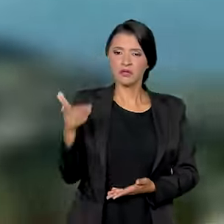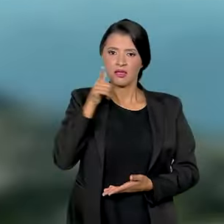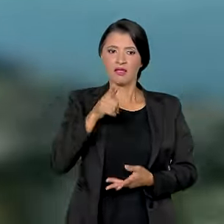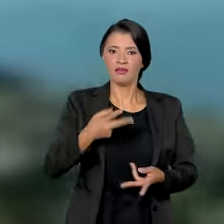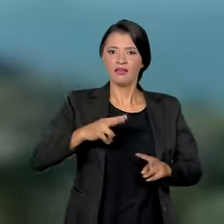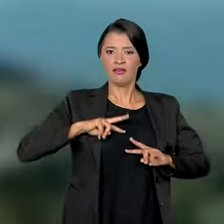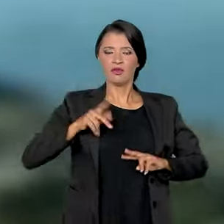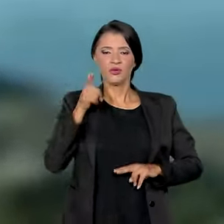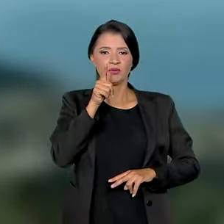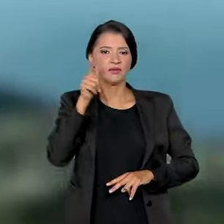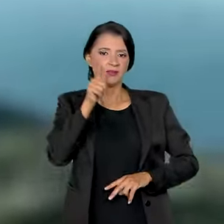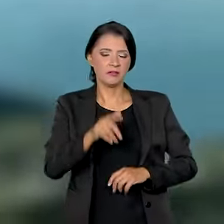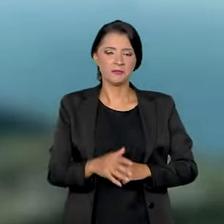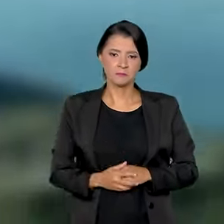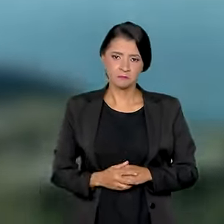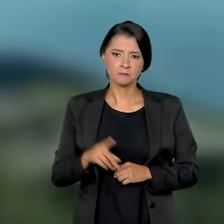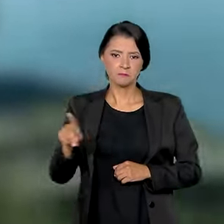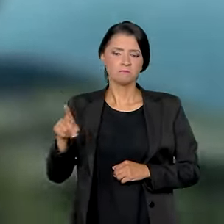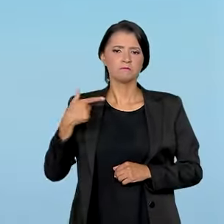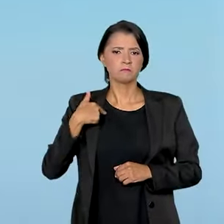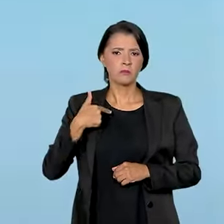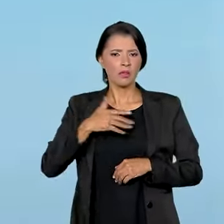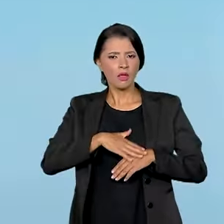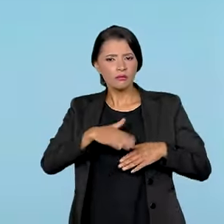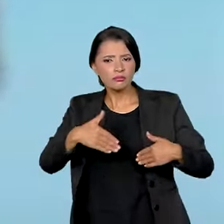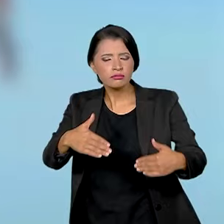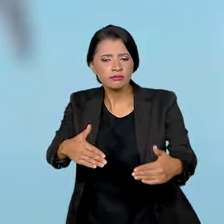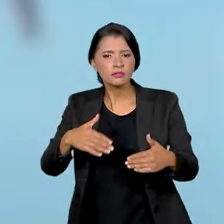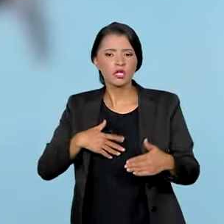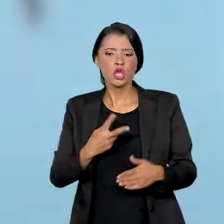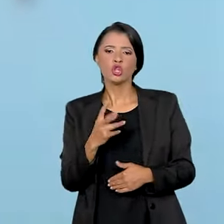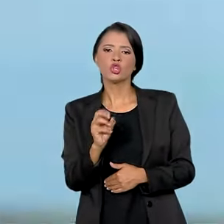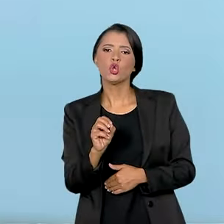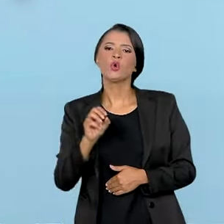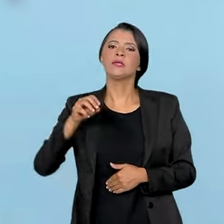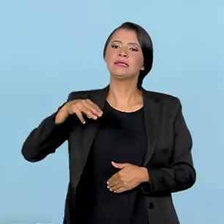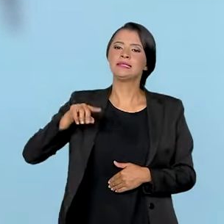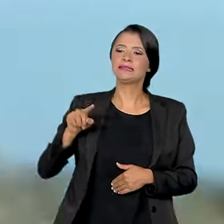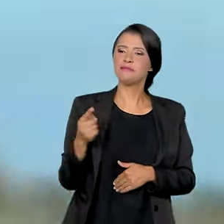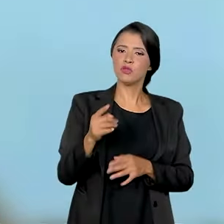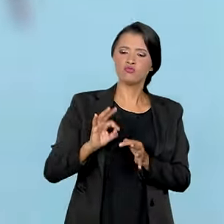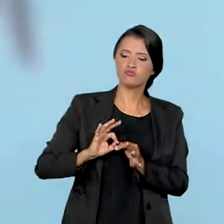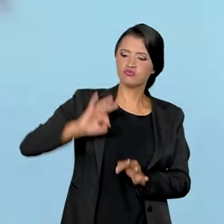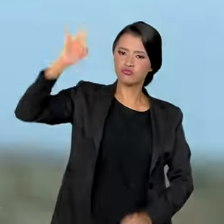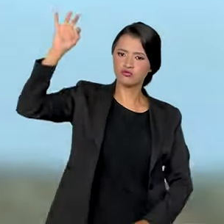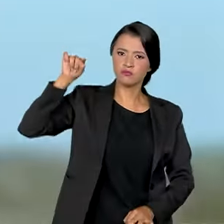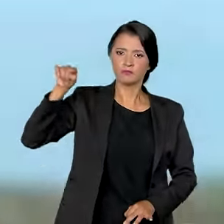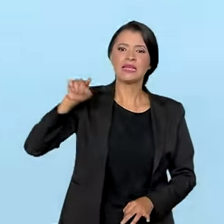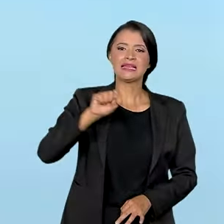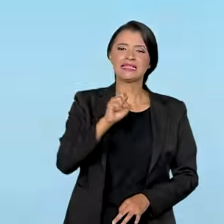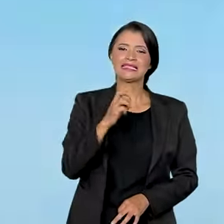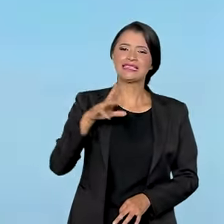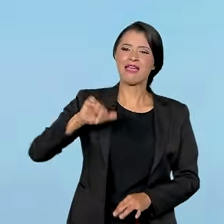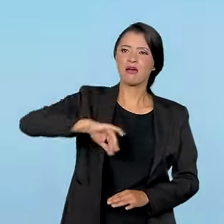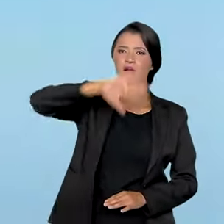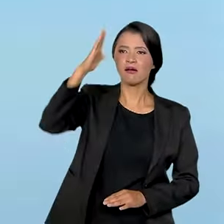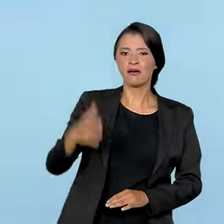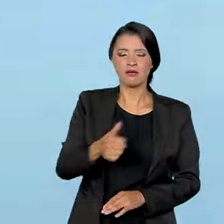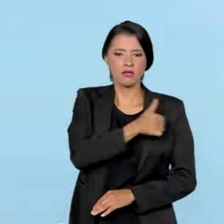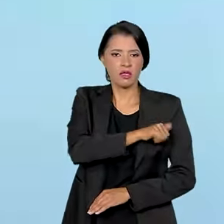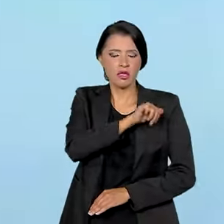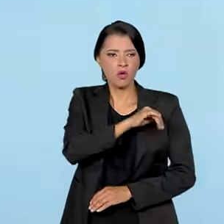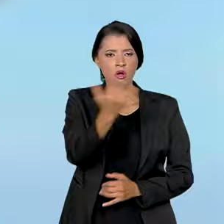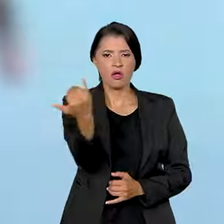foi um dos beneficiados. No meio de uma trilha a mais de 2 mil metros de altitude, na região serrana do rio,